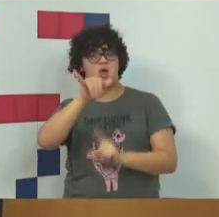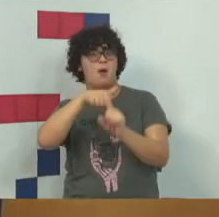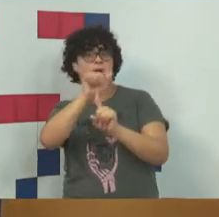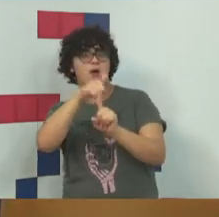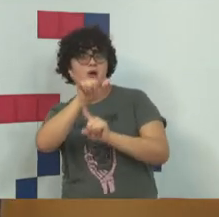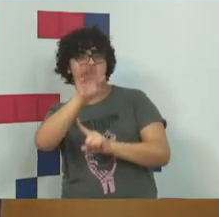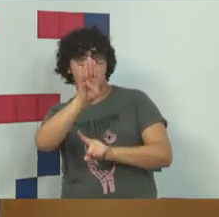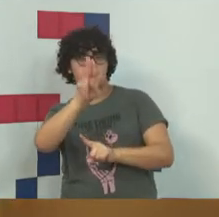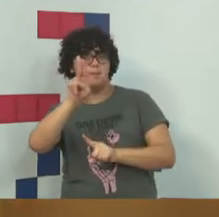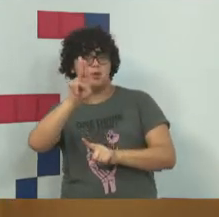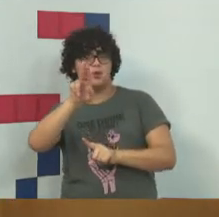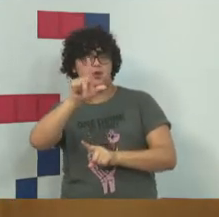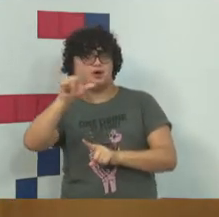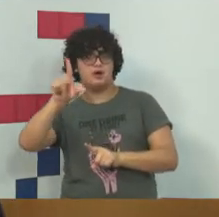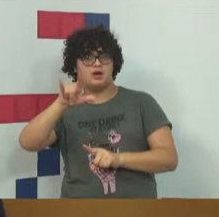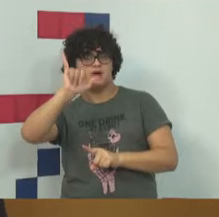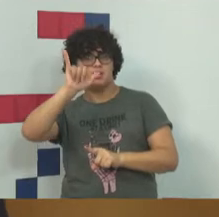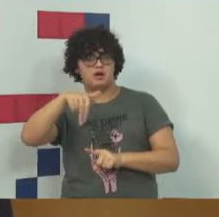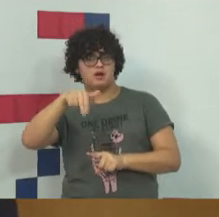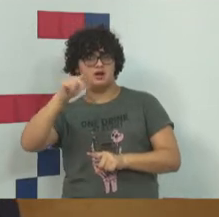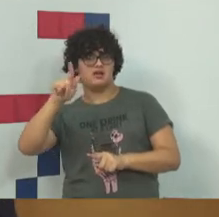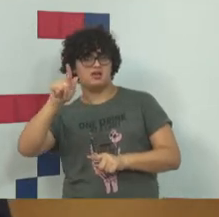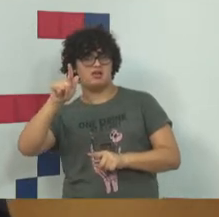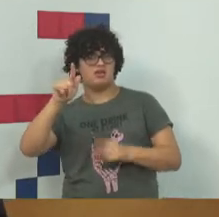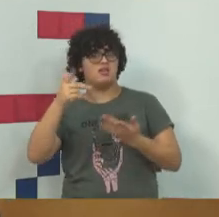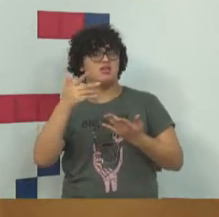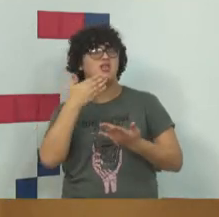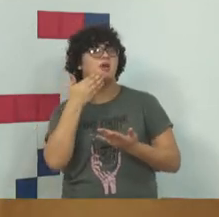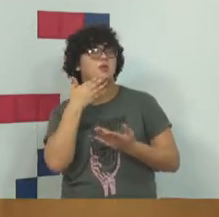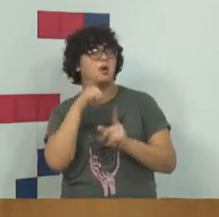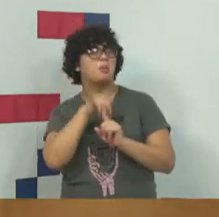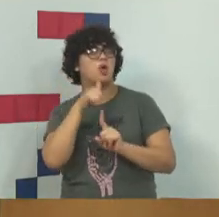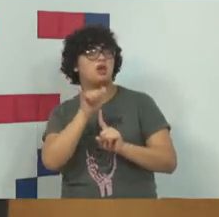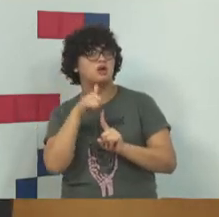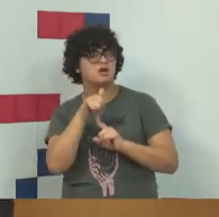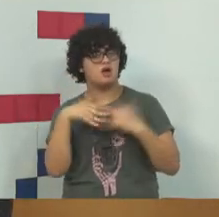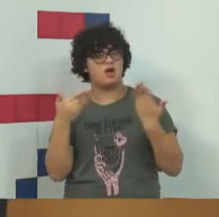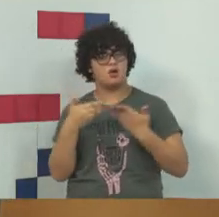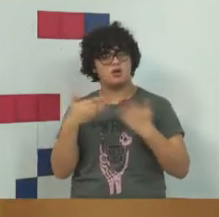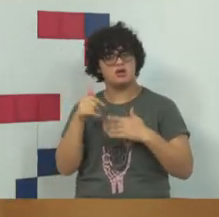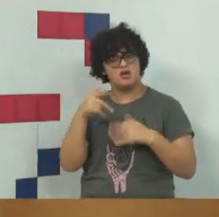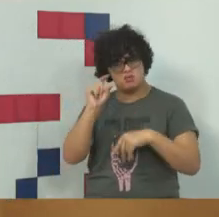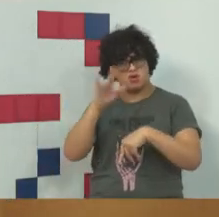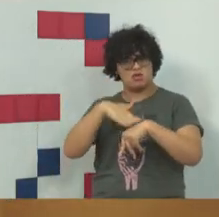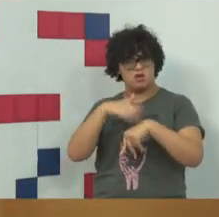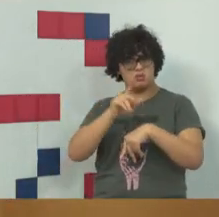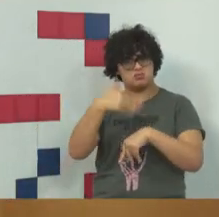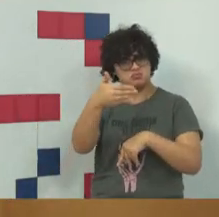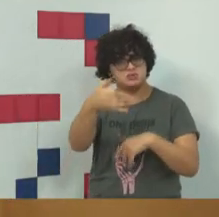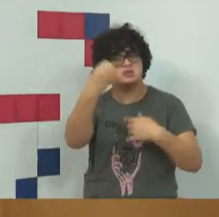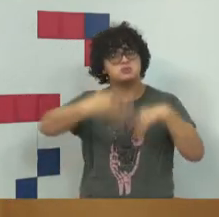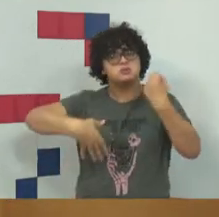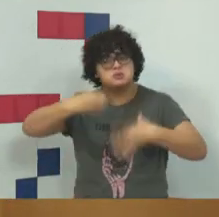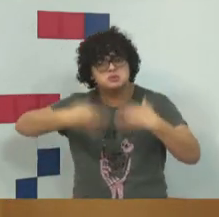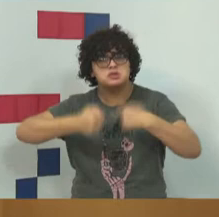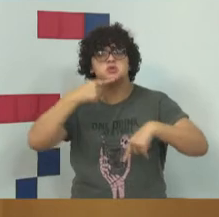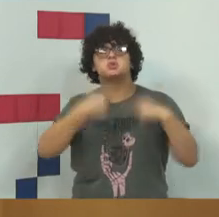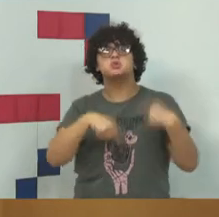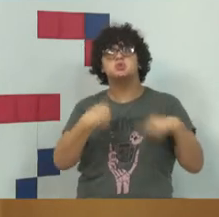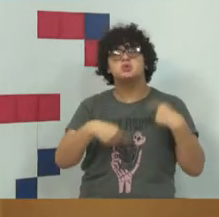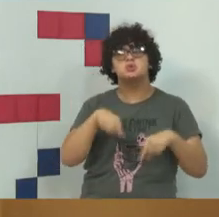E eu vou, claro, pedir para a mesa daqui a pouco discutir essas questões.